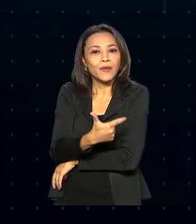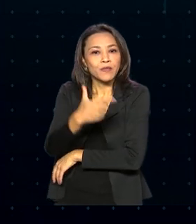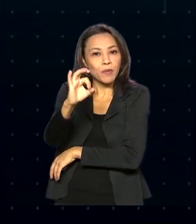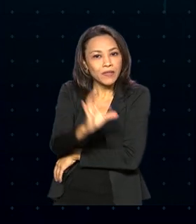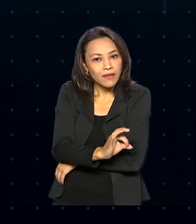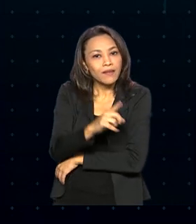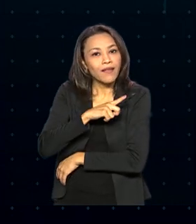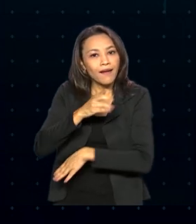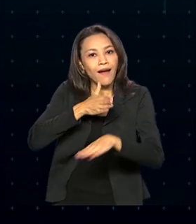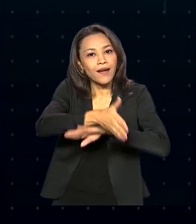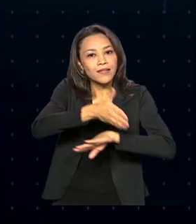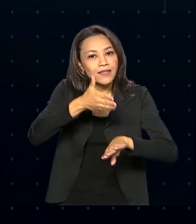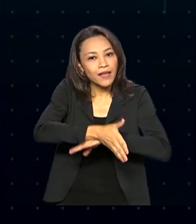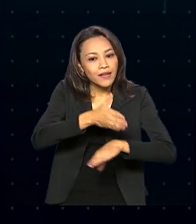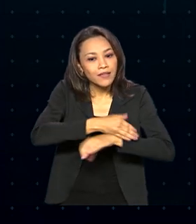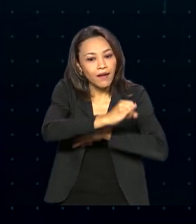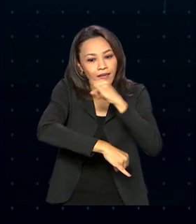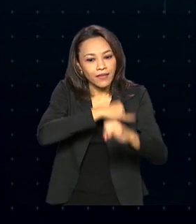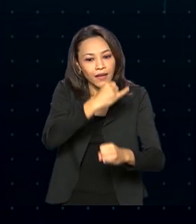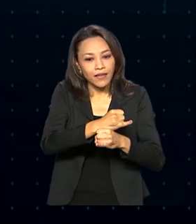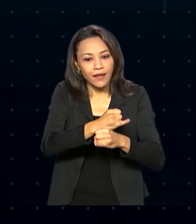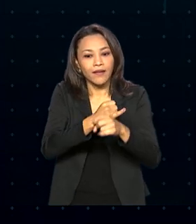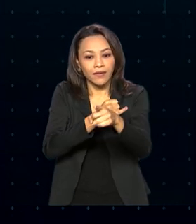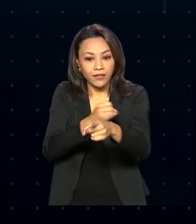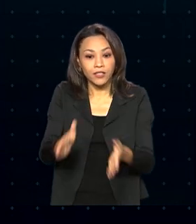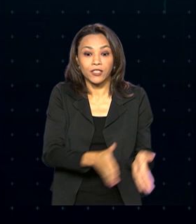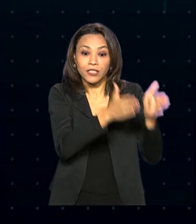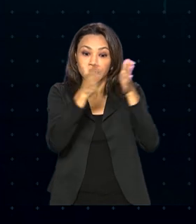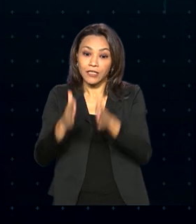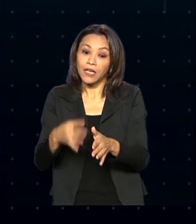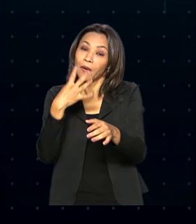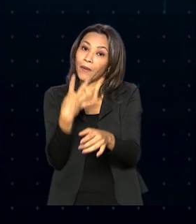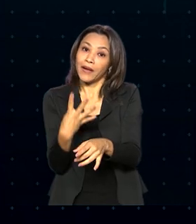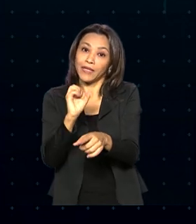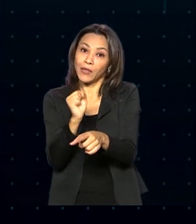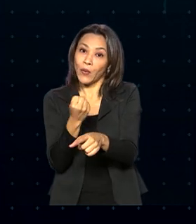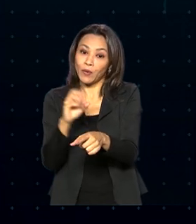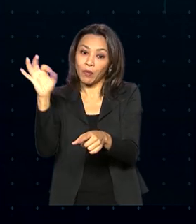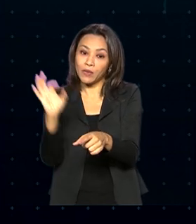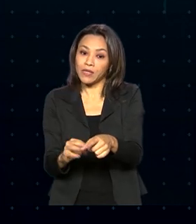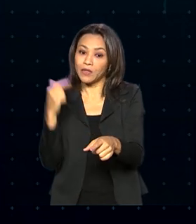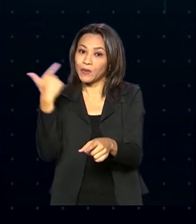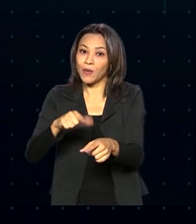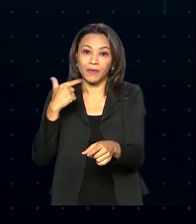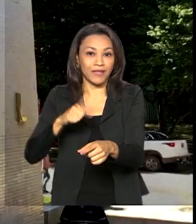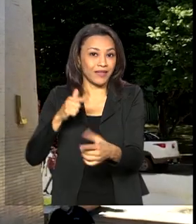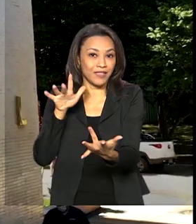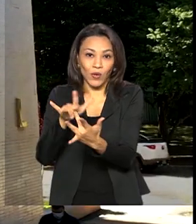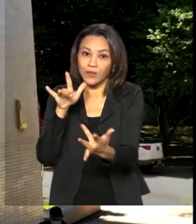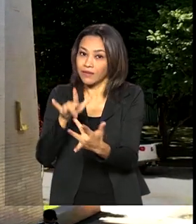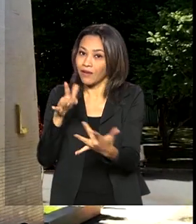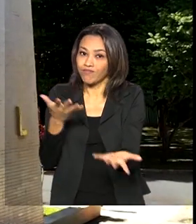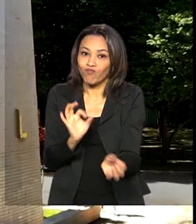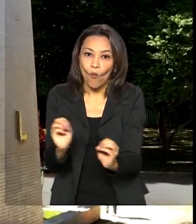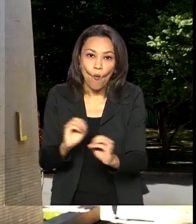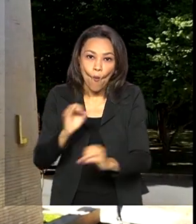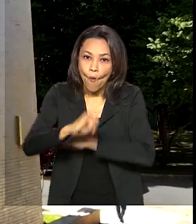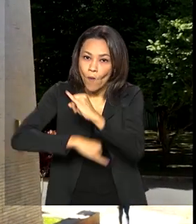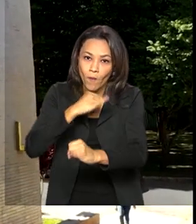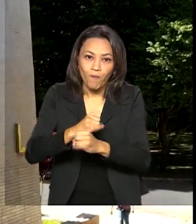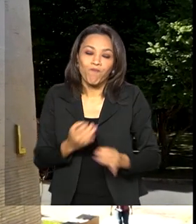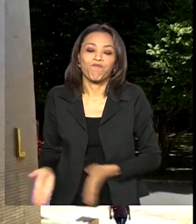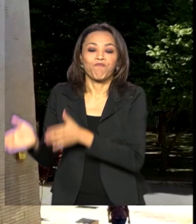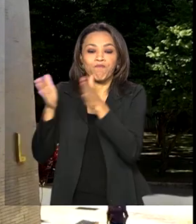têm acesso à banda larga, enquanto 48% não têm essa conectividade. Para o Ministério da